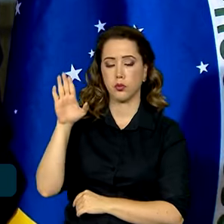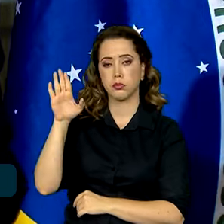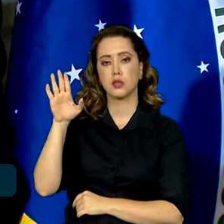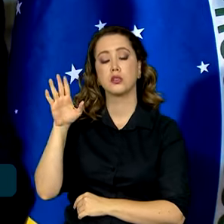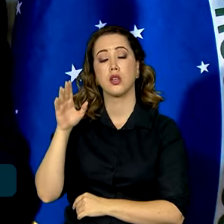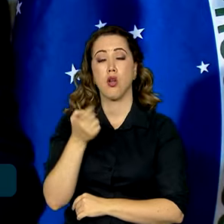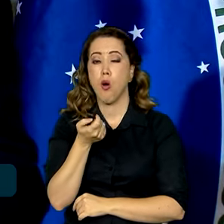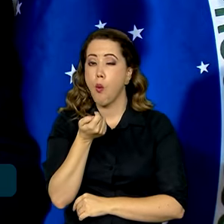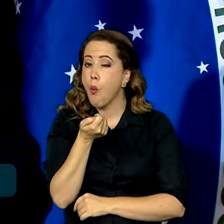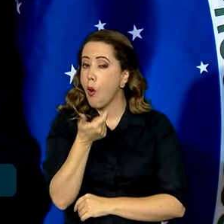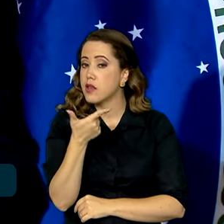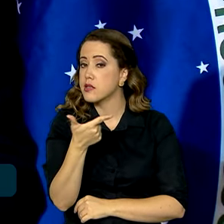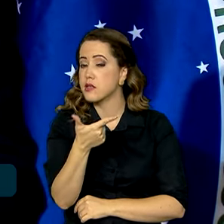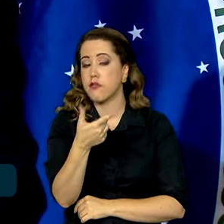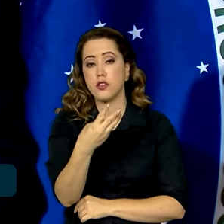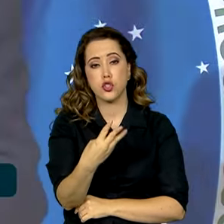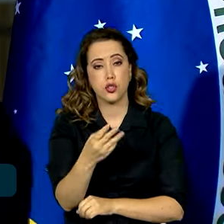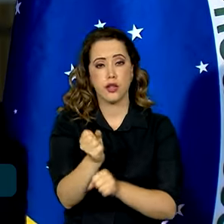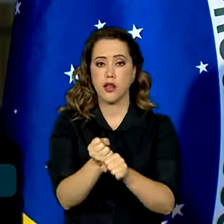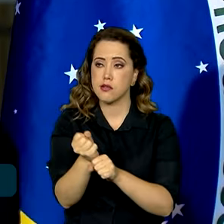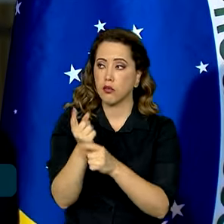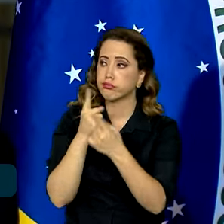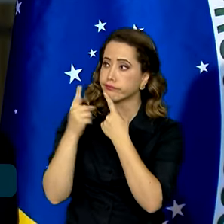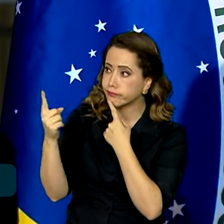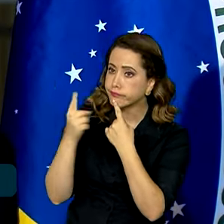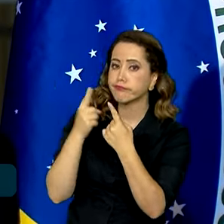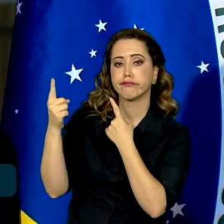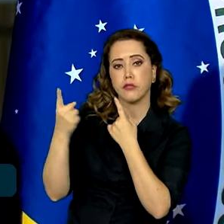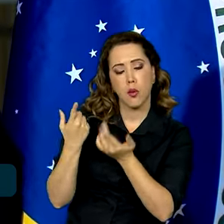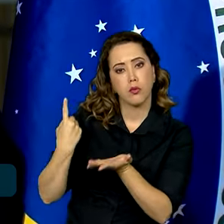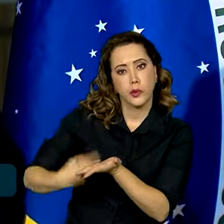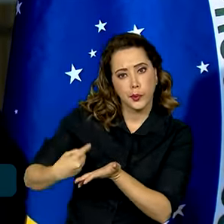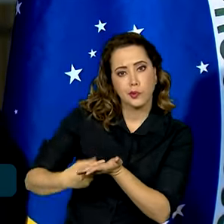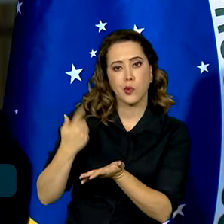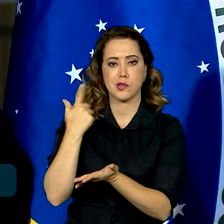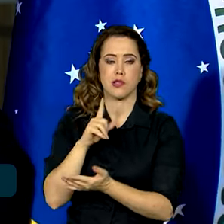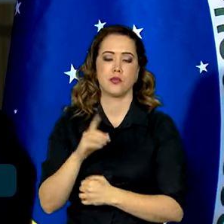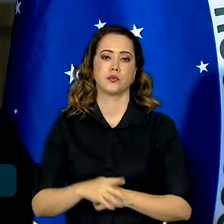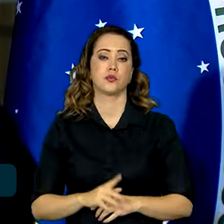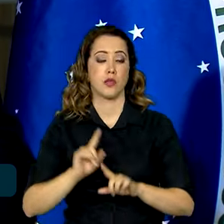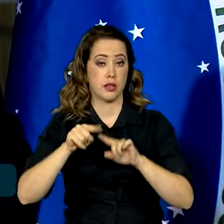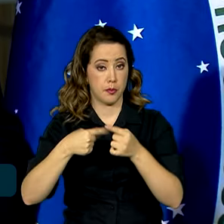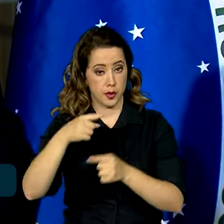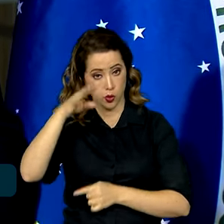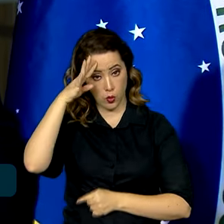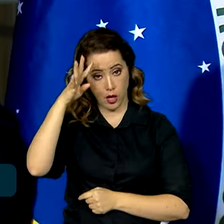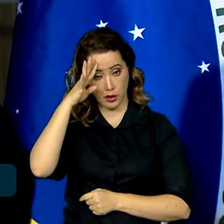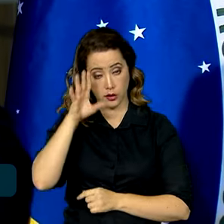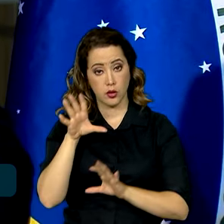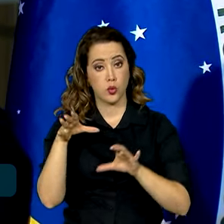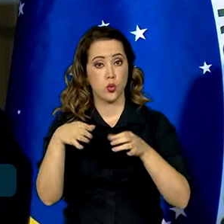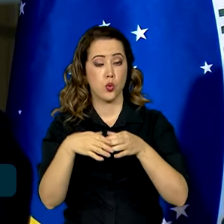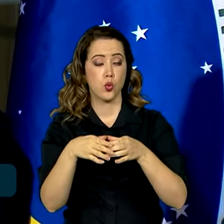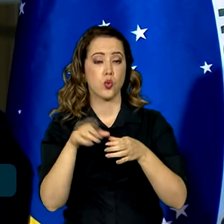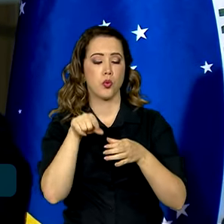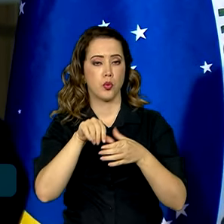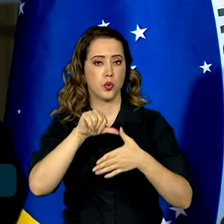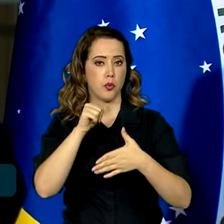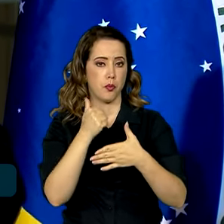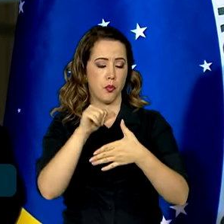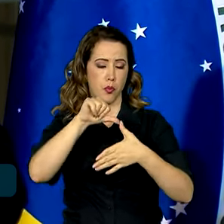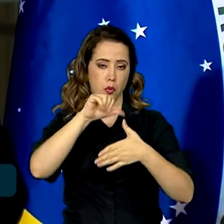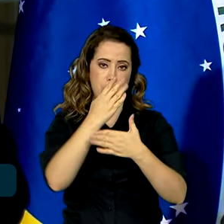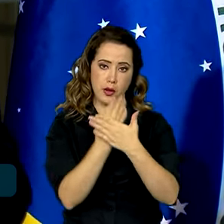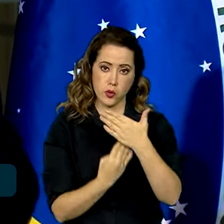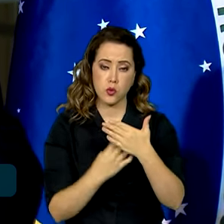quase 23 anos de negociação. Na próxima quinta-feira, na cúpula do Mercosul, teremos um momento decisivo